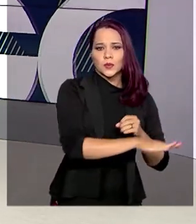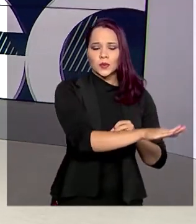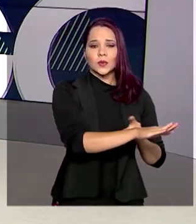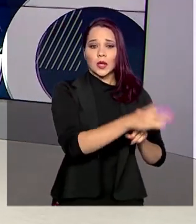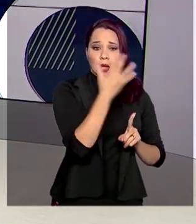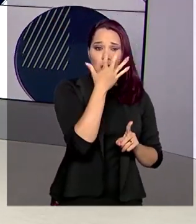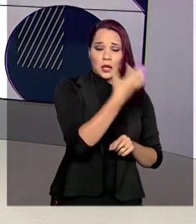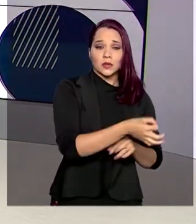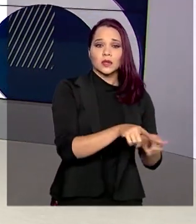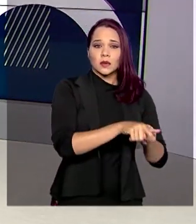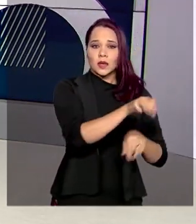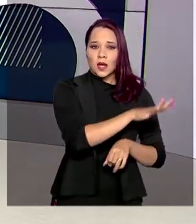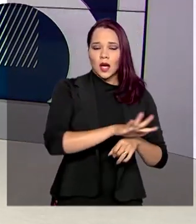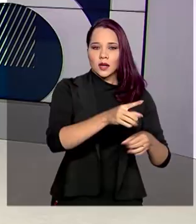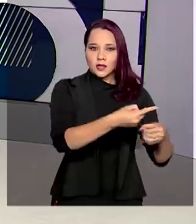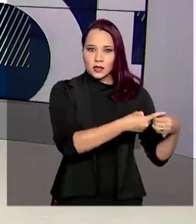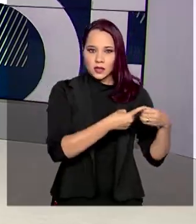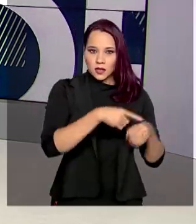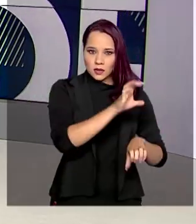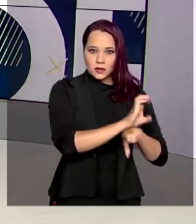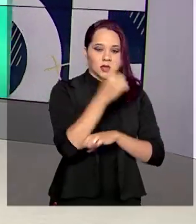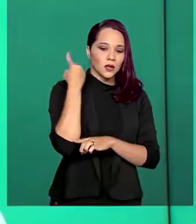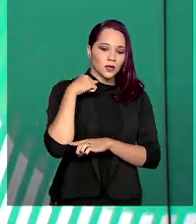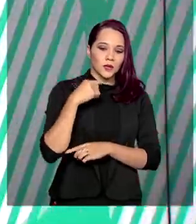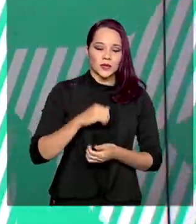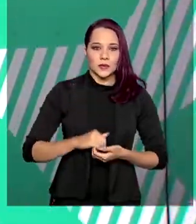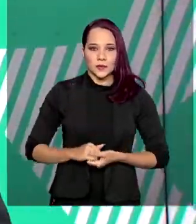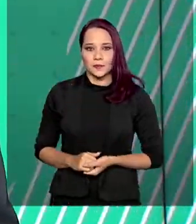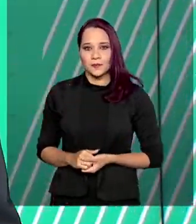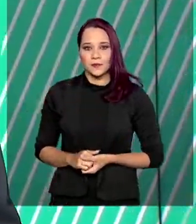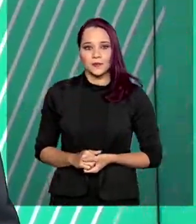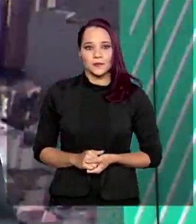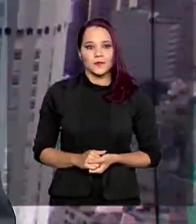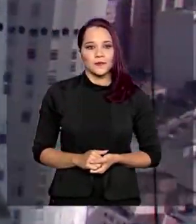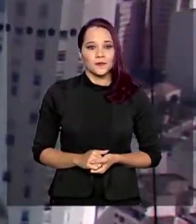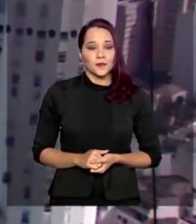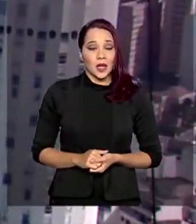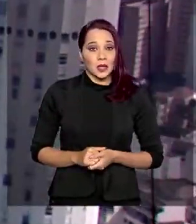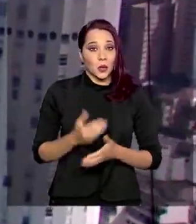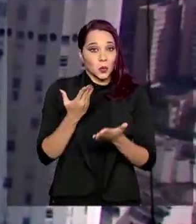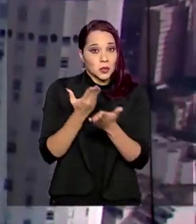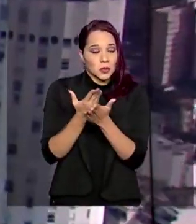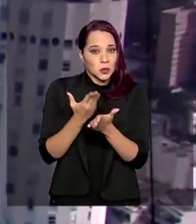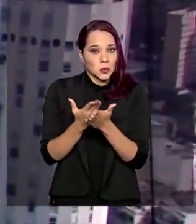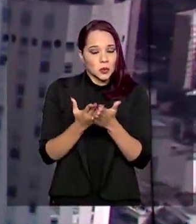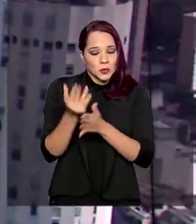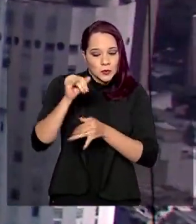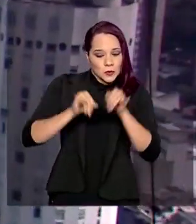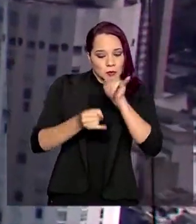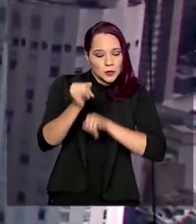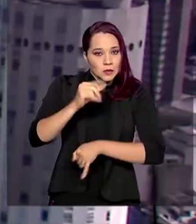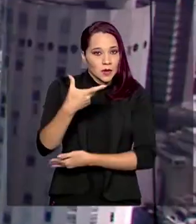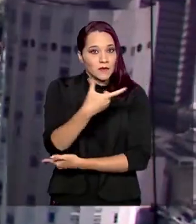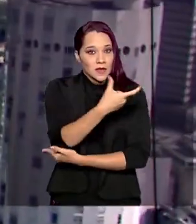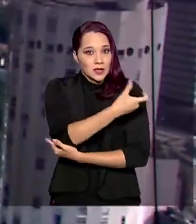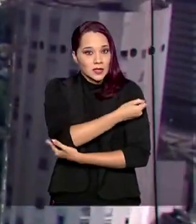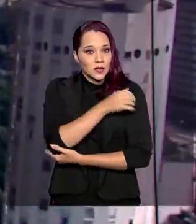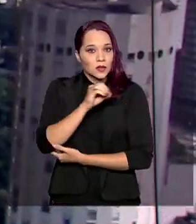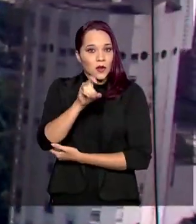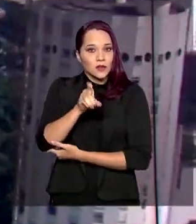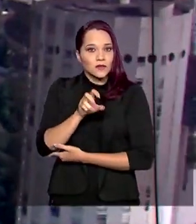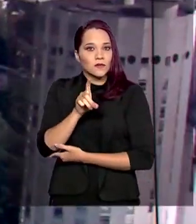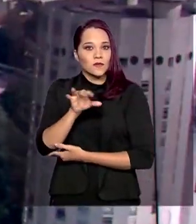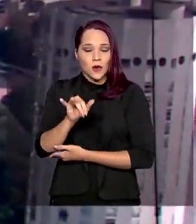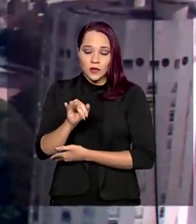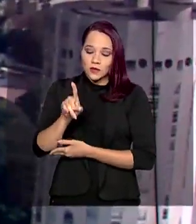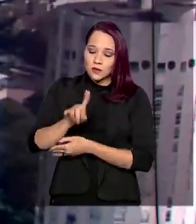sólidos, além de áreas urbanas no estado. Os estudos clínicos aqui no Brasil para a vacina de Oxford contra